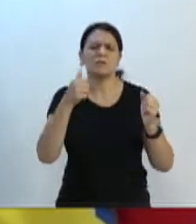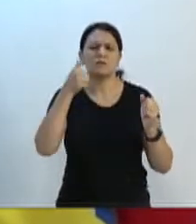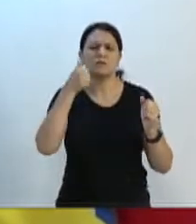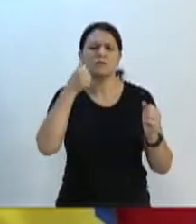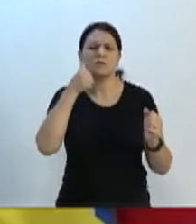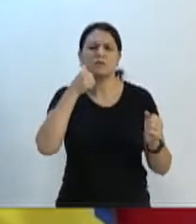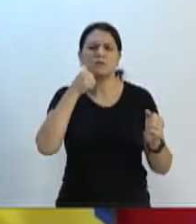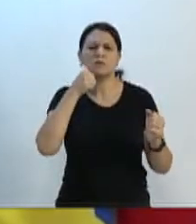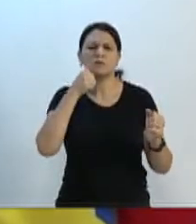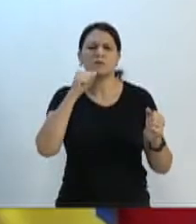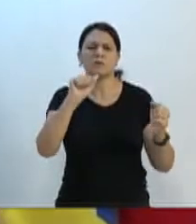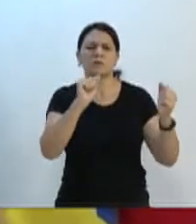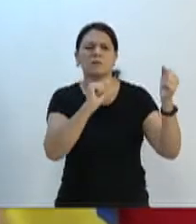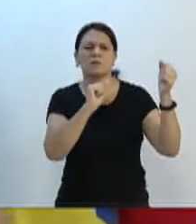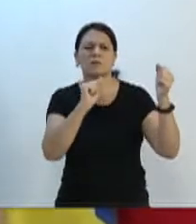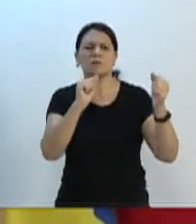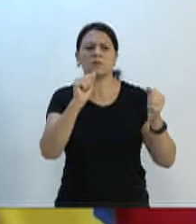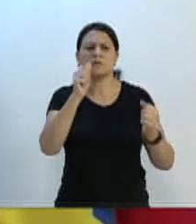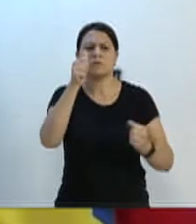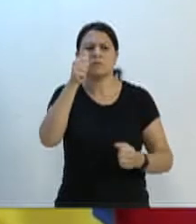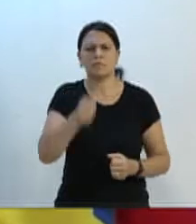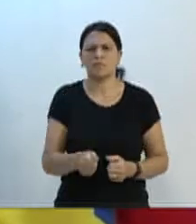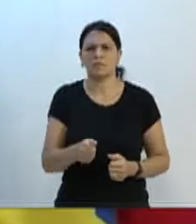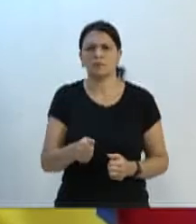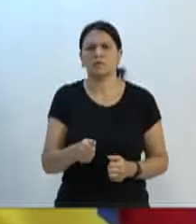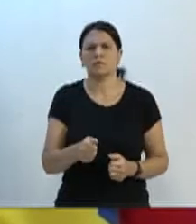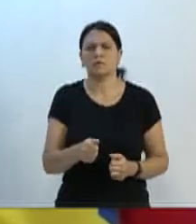que tanto nos assusta.